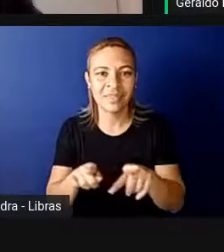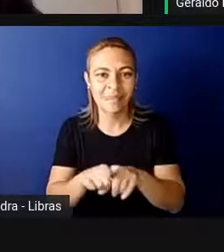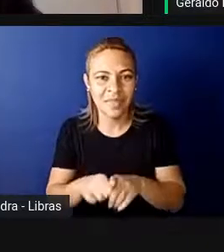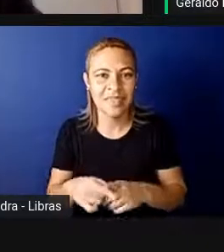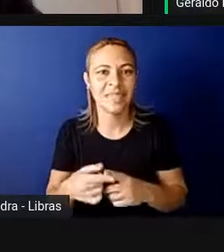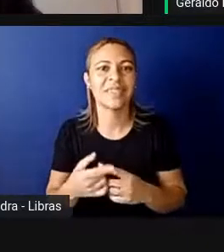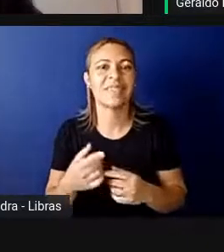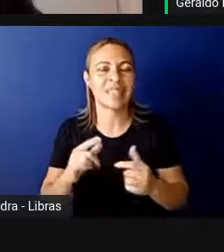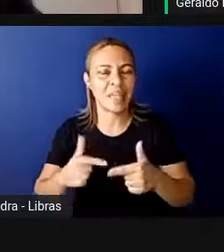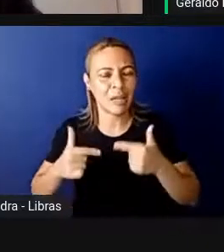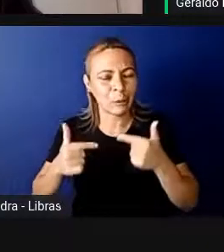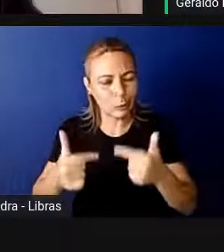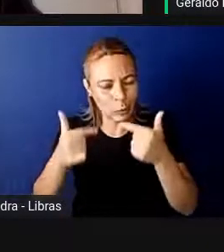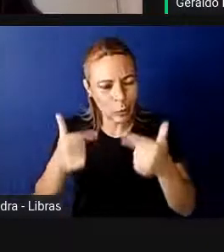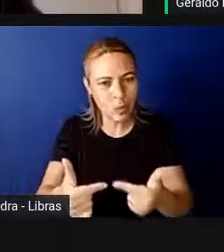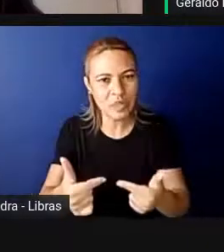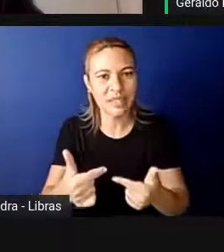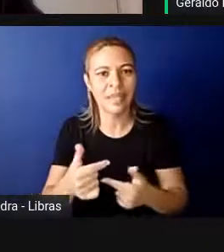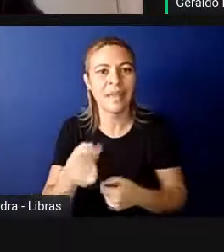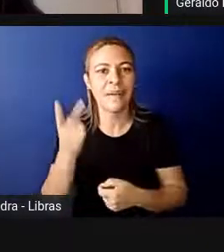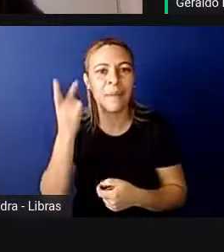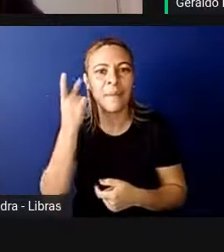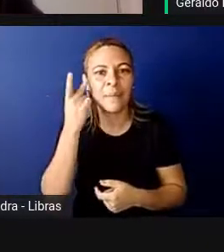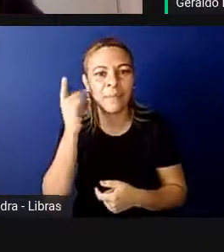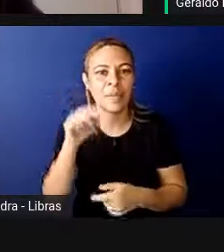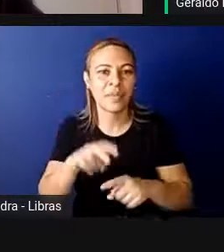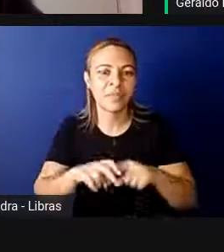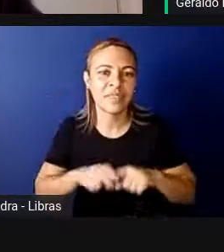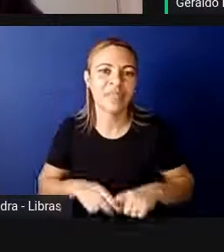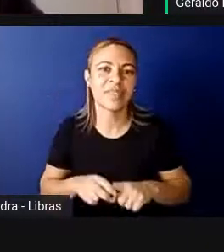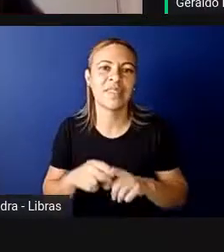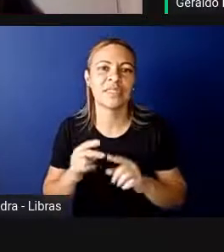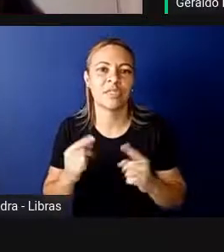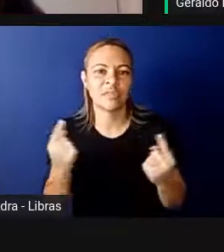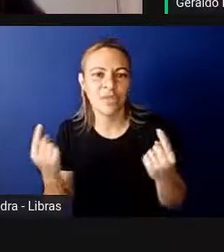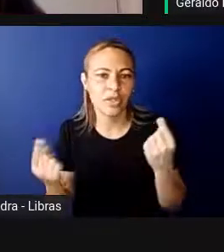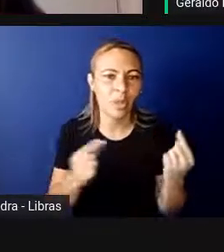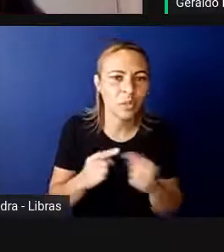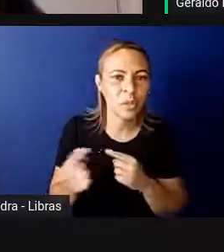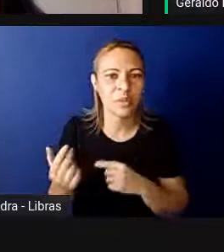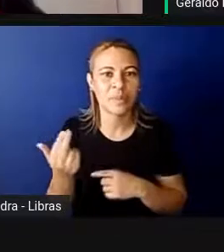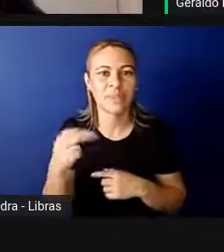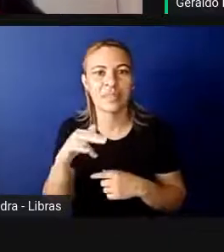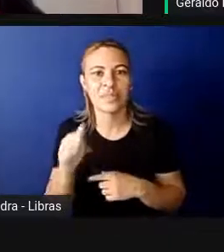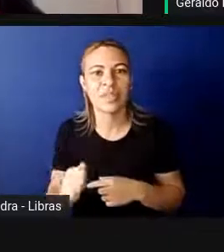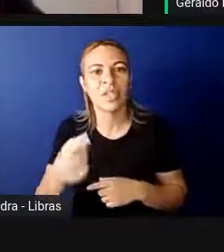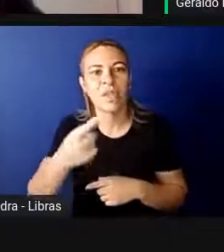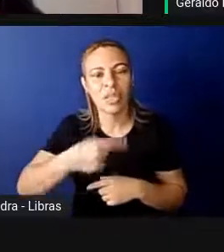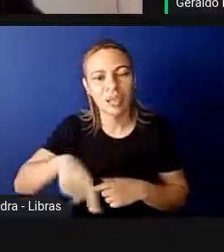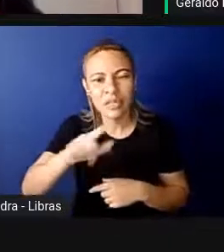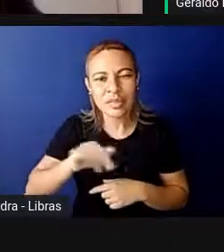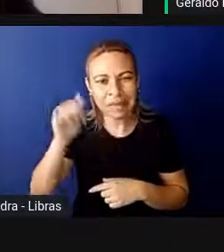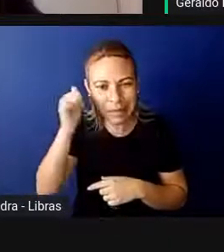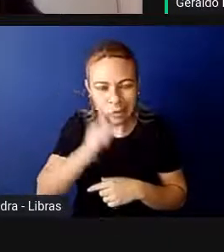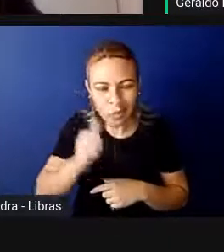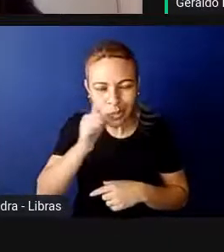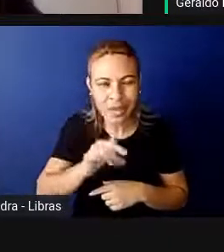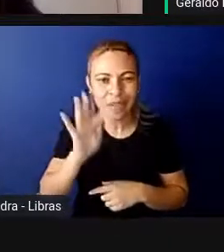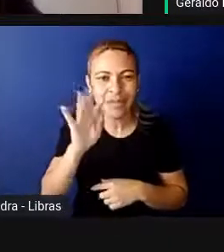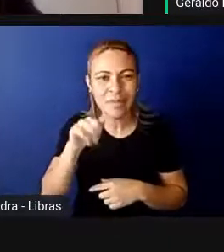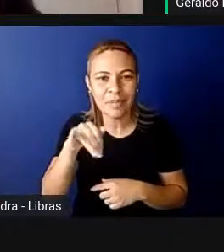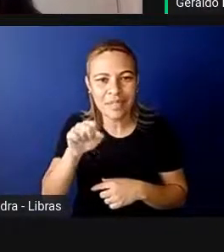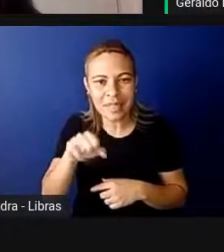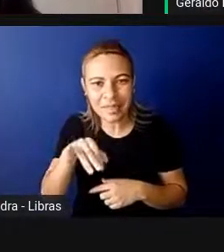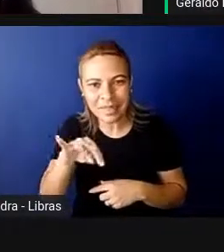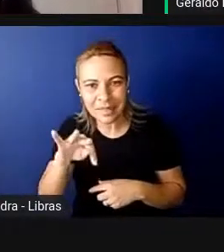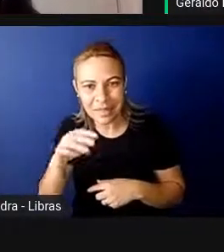na luta por isso que fiz alguns contrapontos a Ana porque nós feministas estamos, Ana, a gente